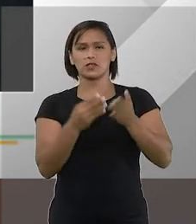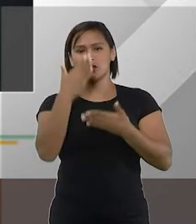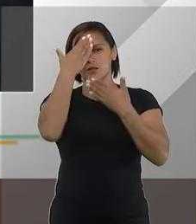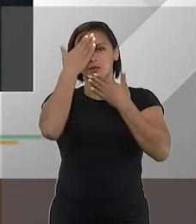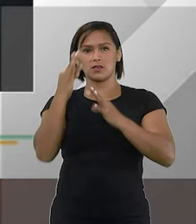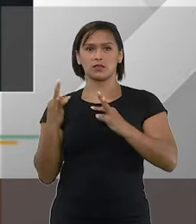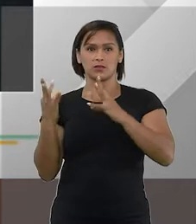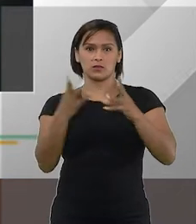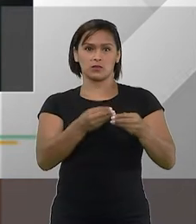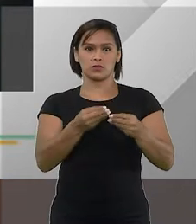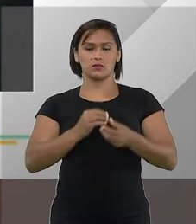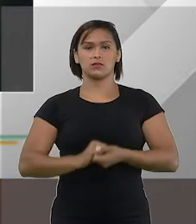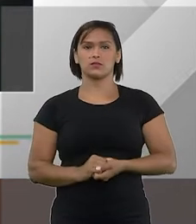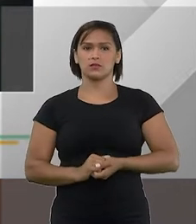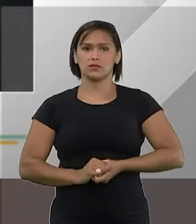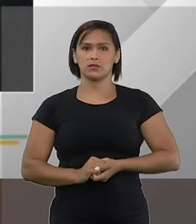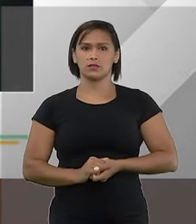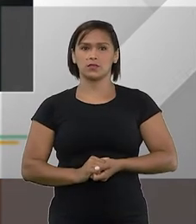obrigado a todos.